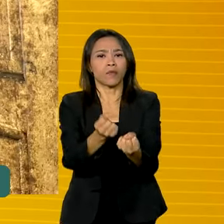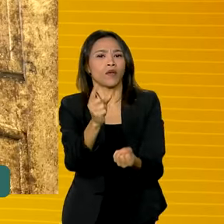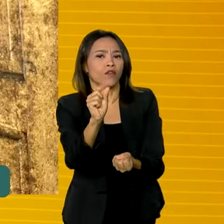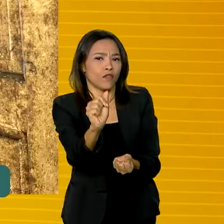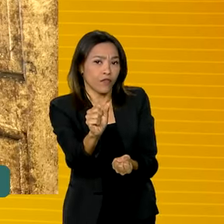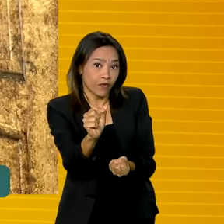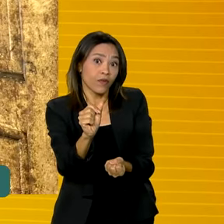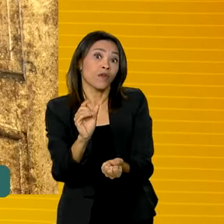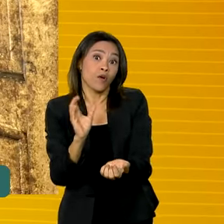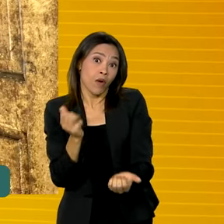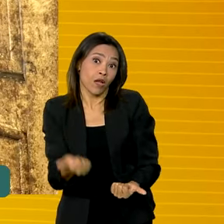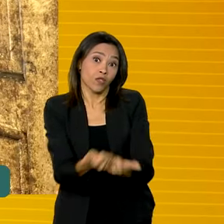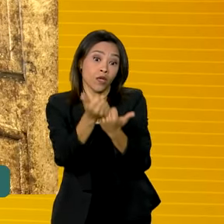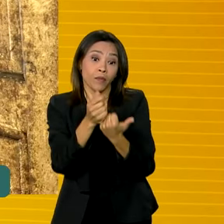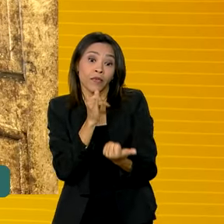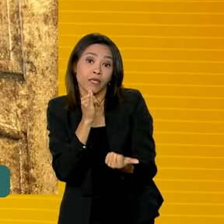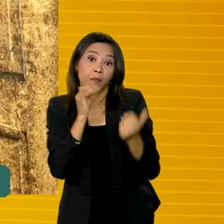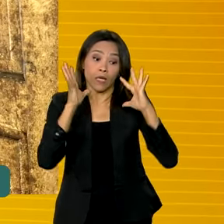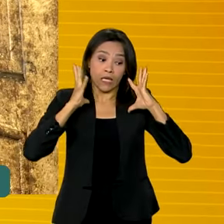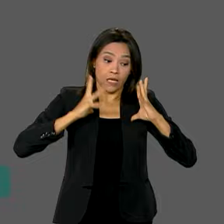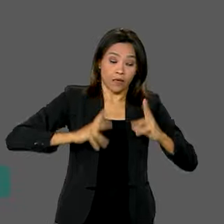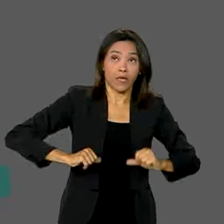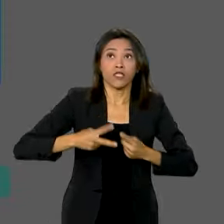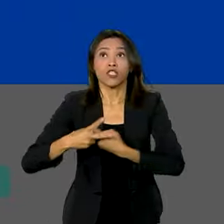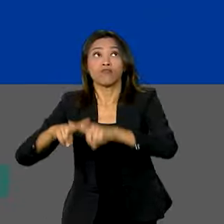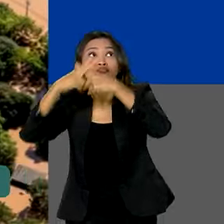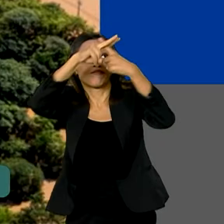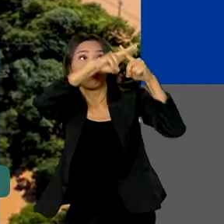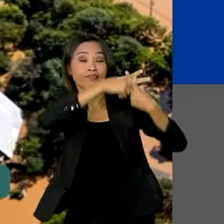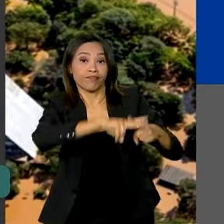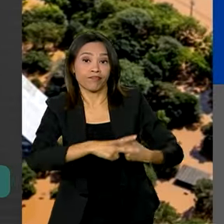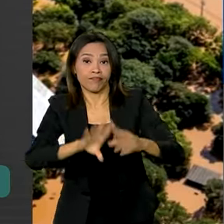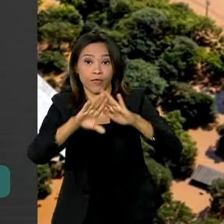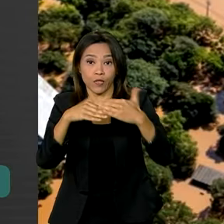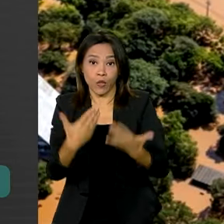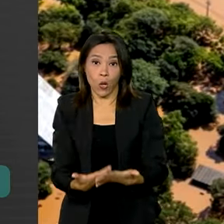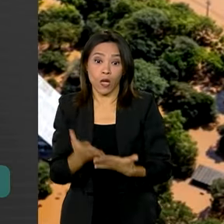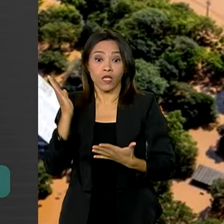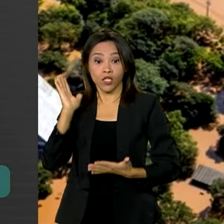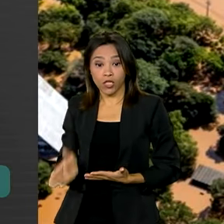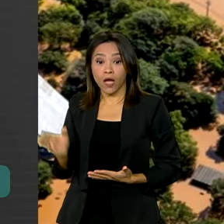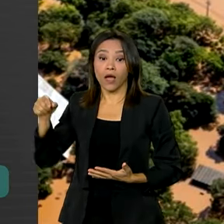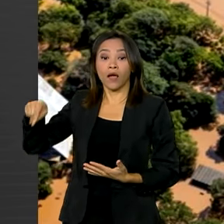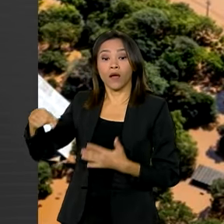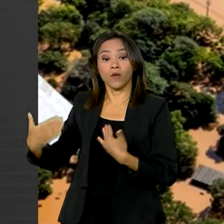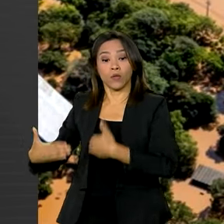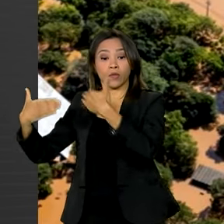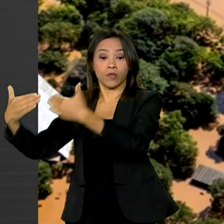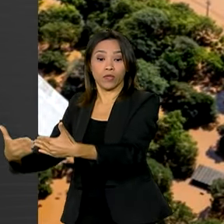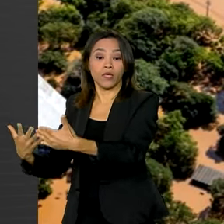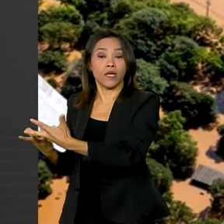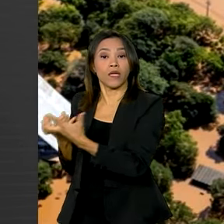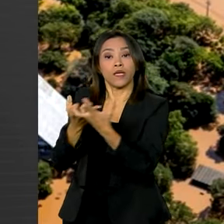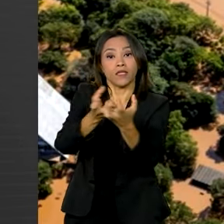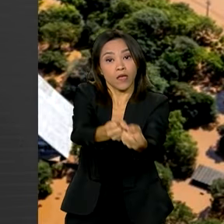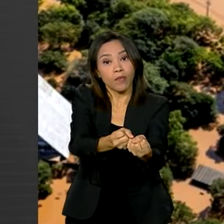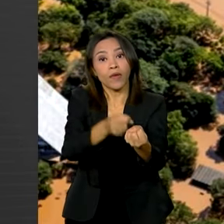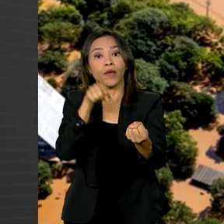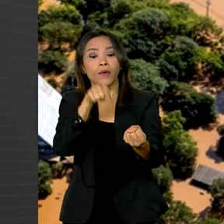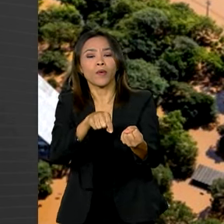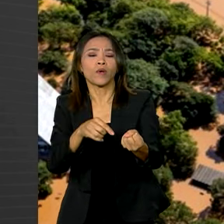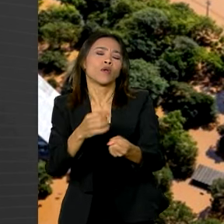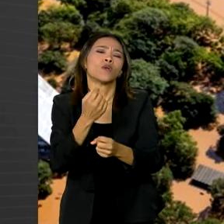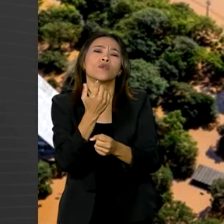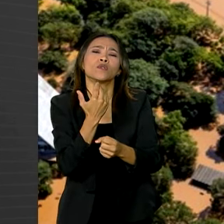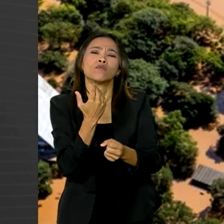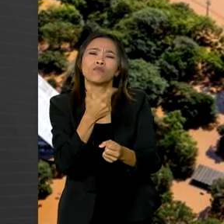emergenciais, como limpeza e manutenção. O ministério já recebeu do Estado e dos municípios gaúchos pelo menos 200